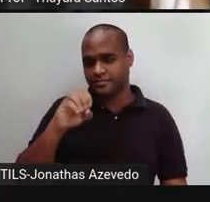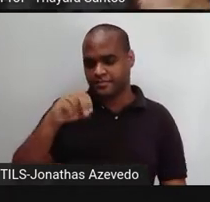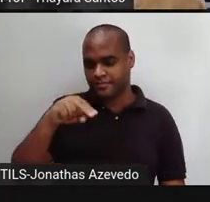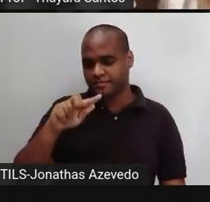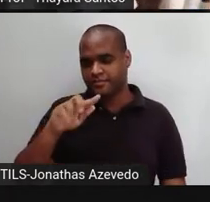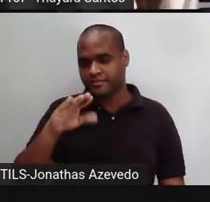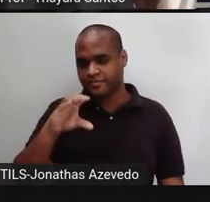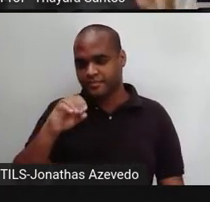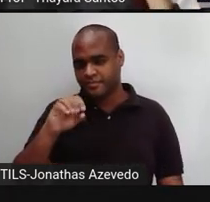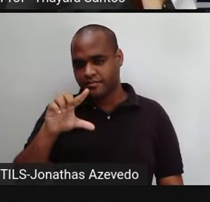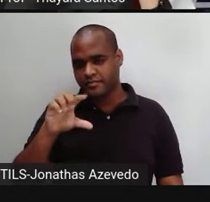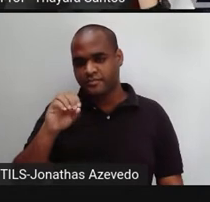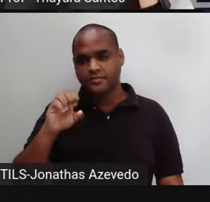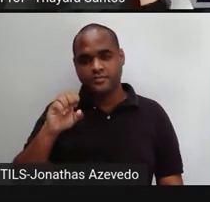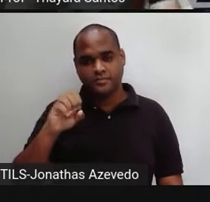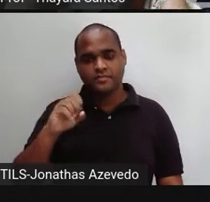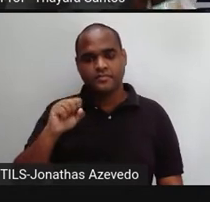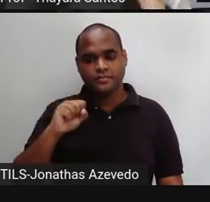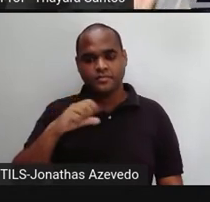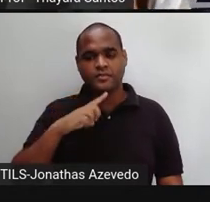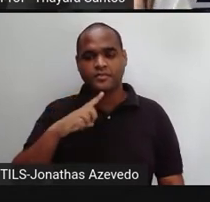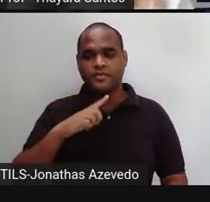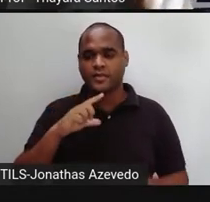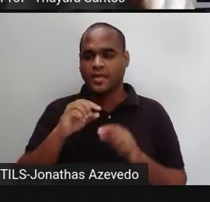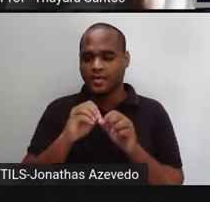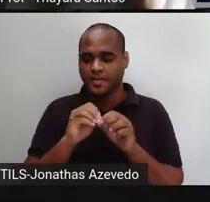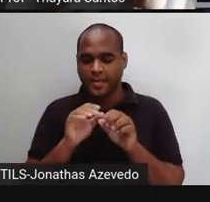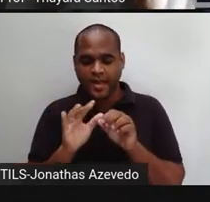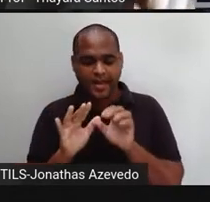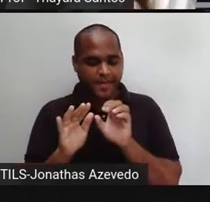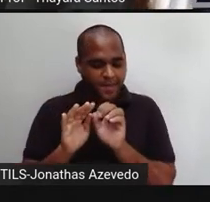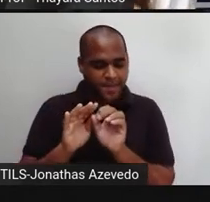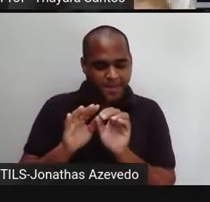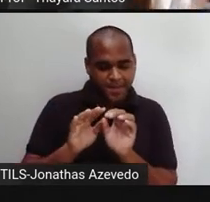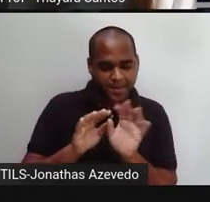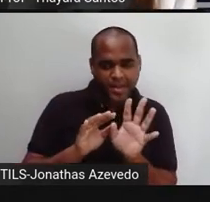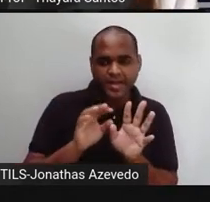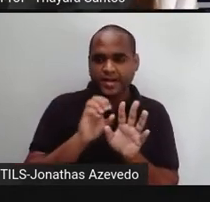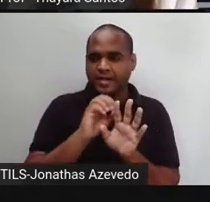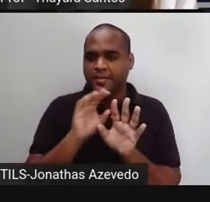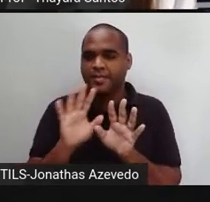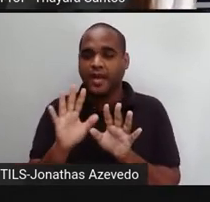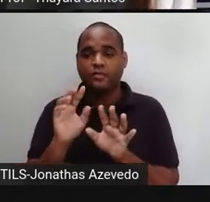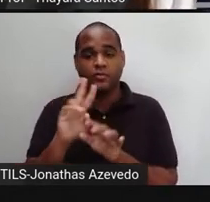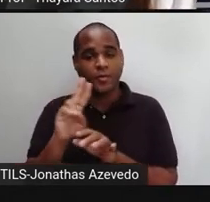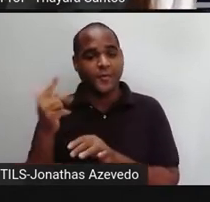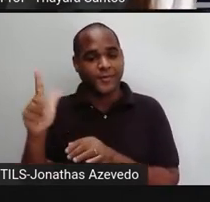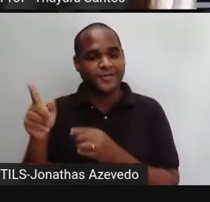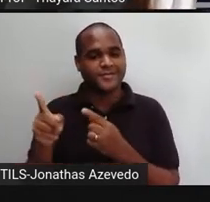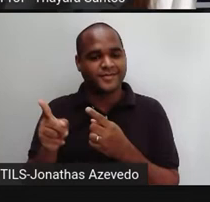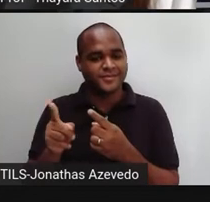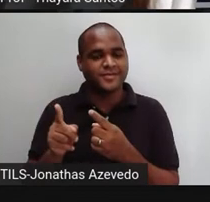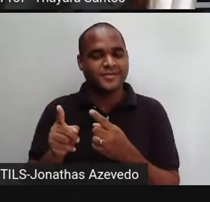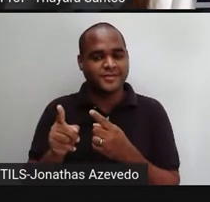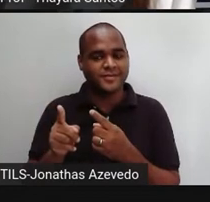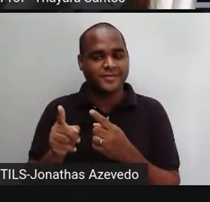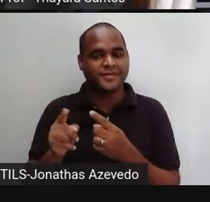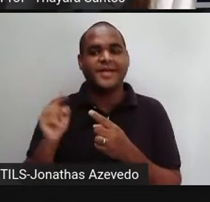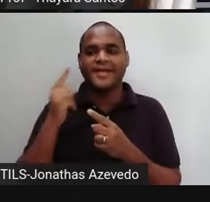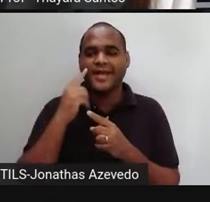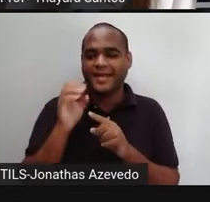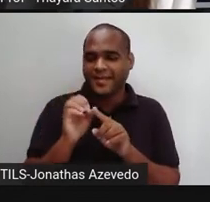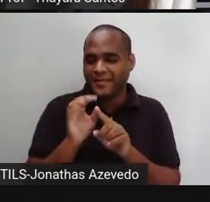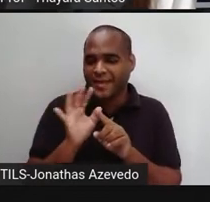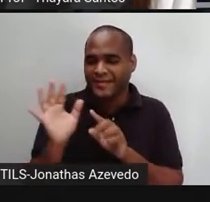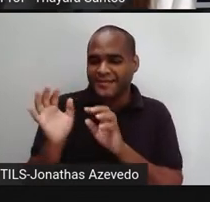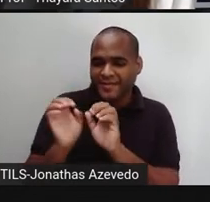ramificam mais ainda e formam ramos cada vez menores, que são os bronquilos. Então, os bronquilos são esses raminhos